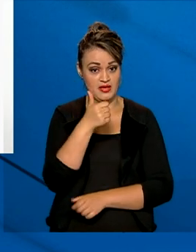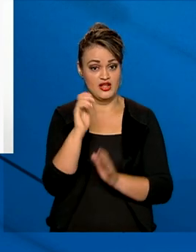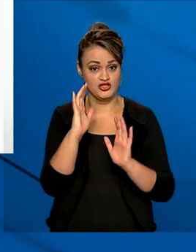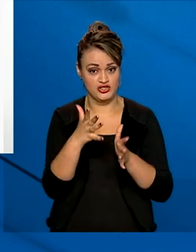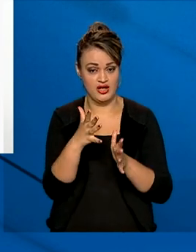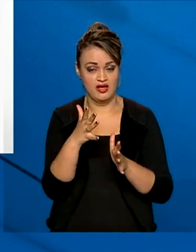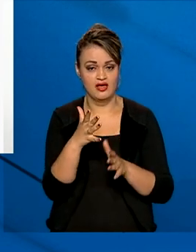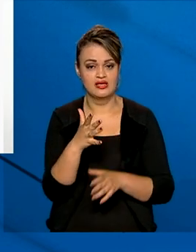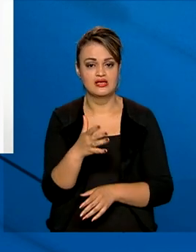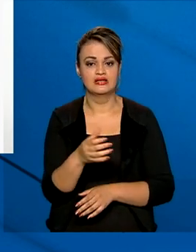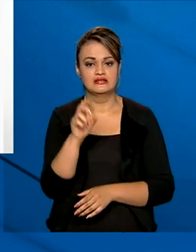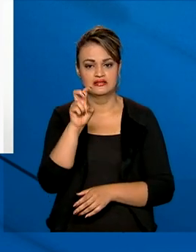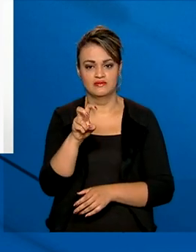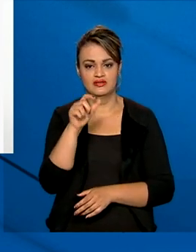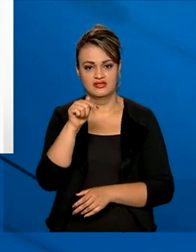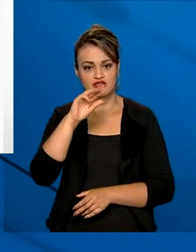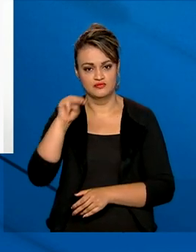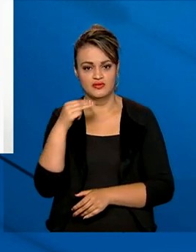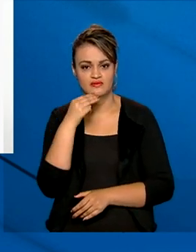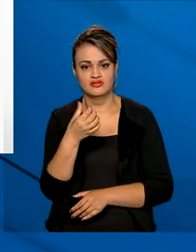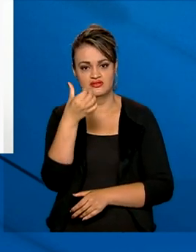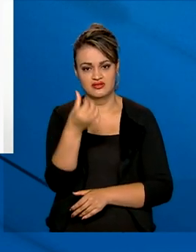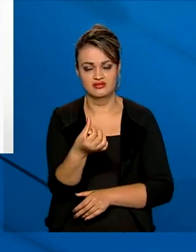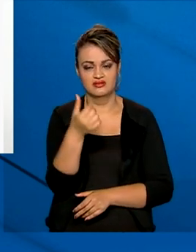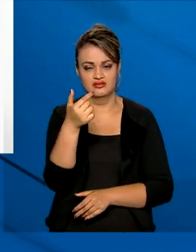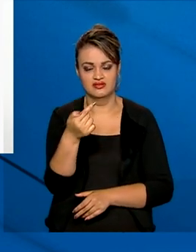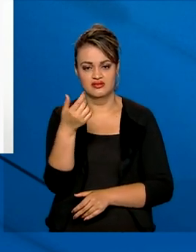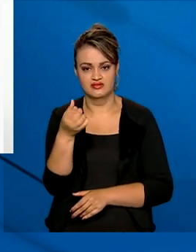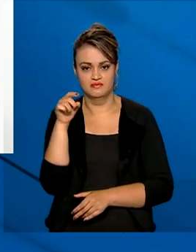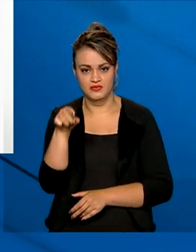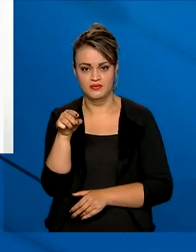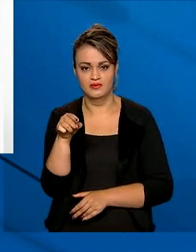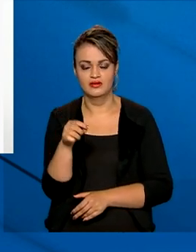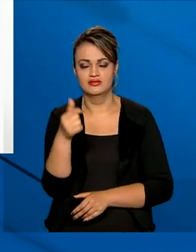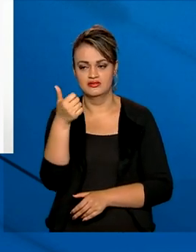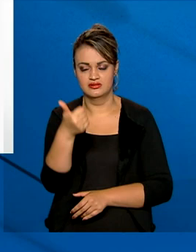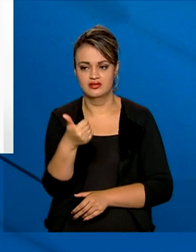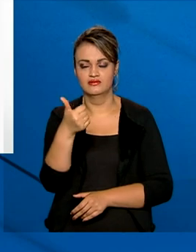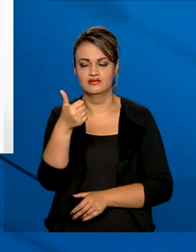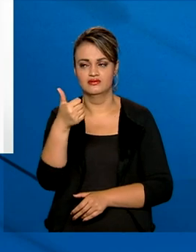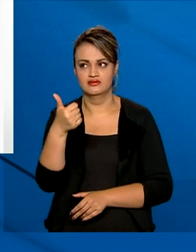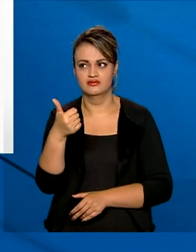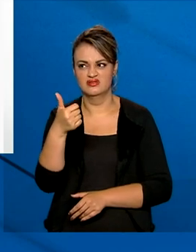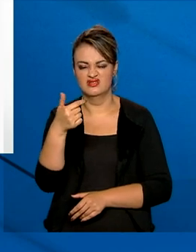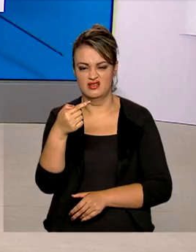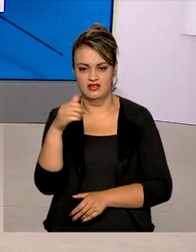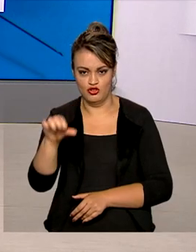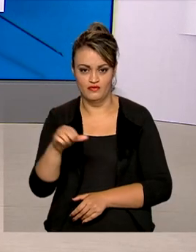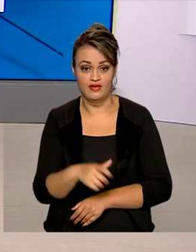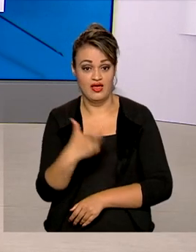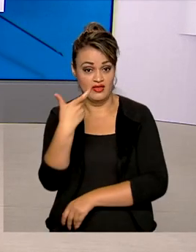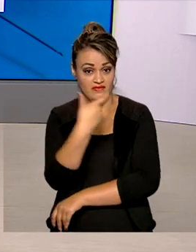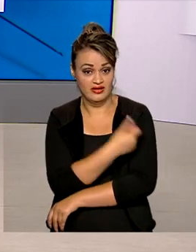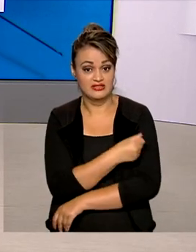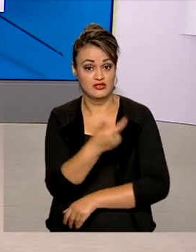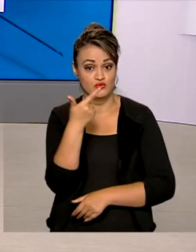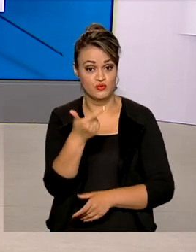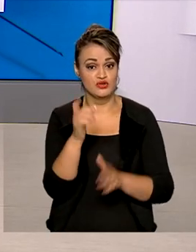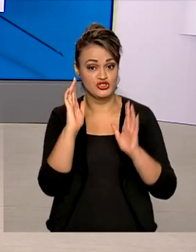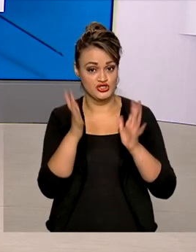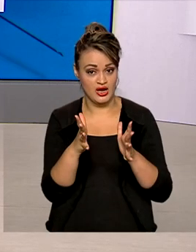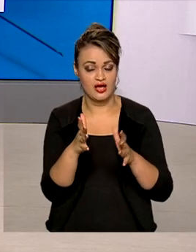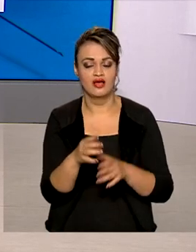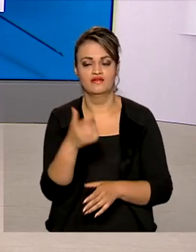a primeira dose já são 57 milhões e 676 mil 179. E as pessoas que tomaram as duas